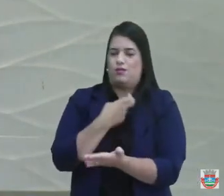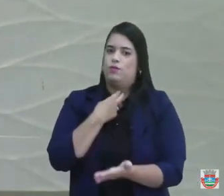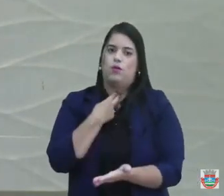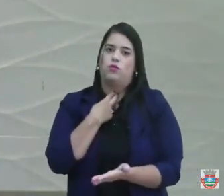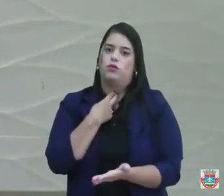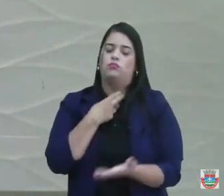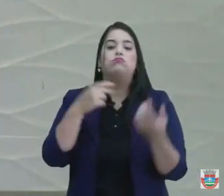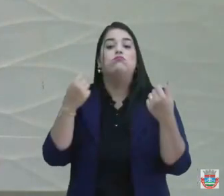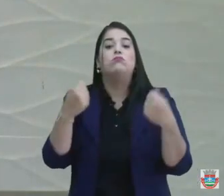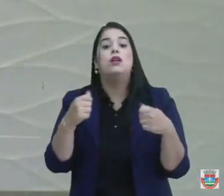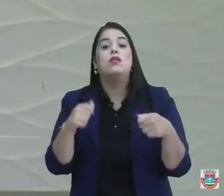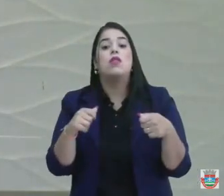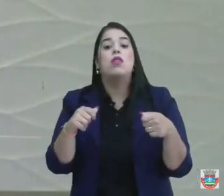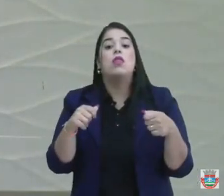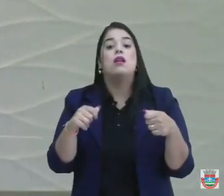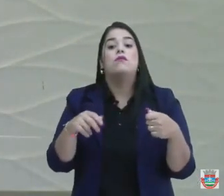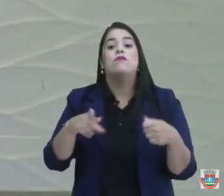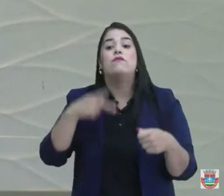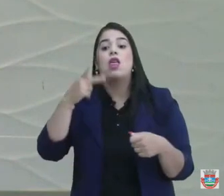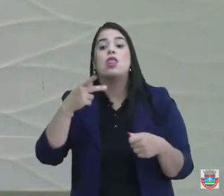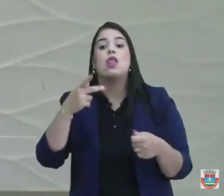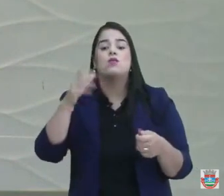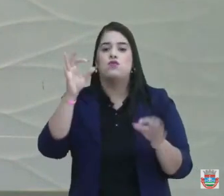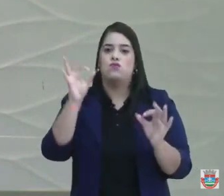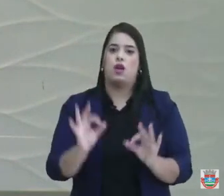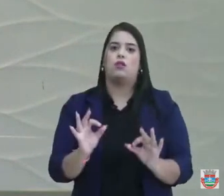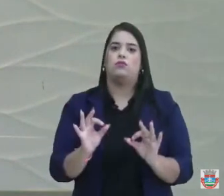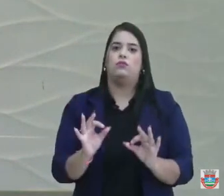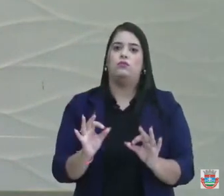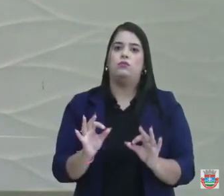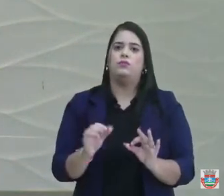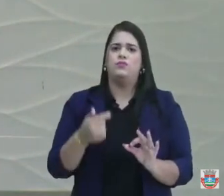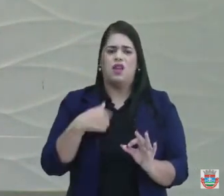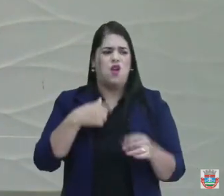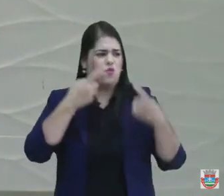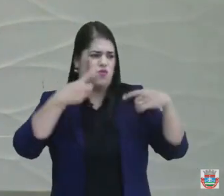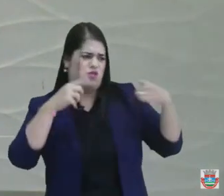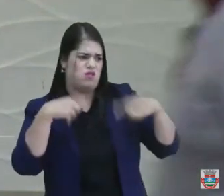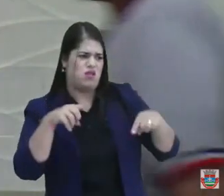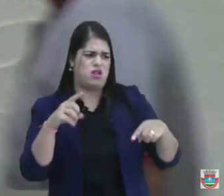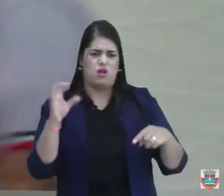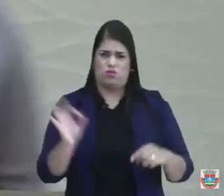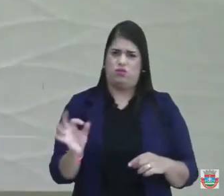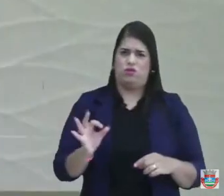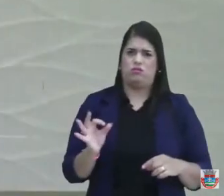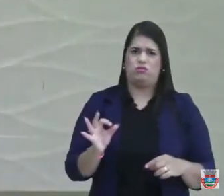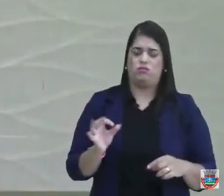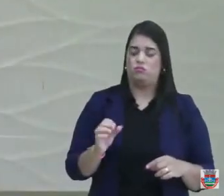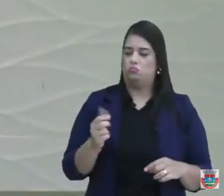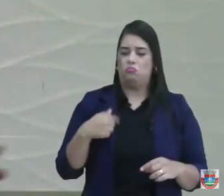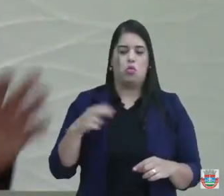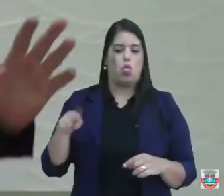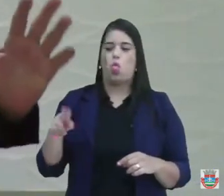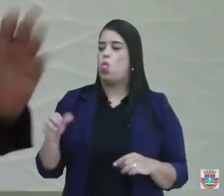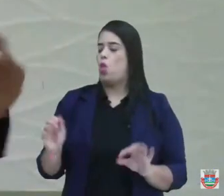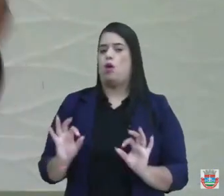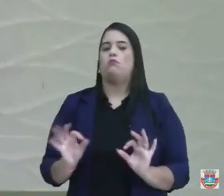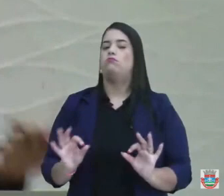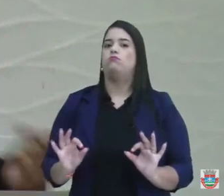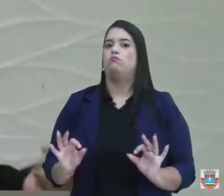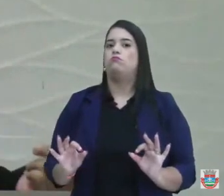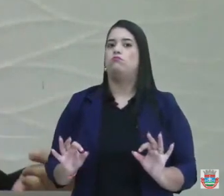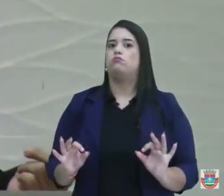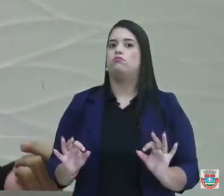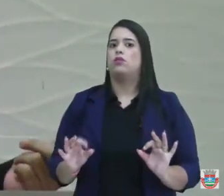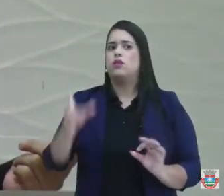Aqui tem que se defender o certo. Eu duvido eu vim para aqui, criticar o que está certo. Dizer que pegou uma prefeitura